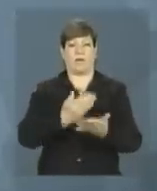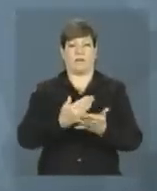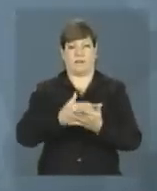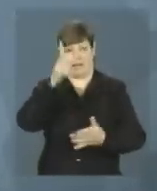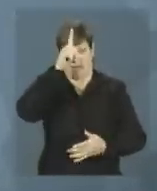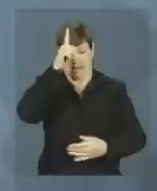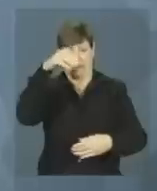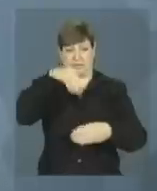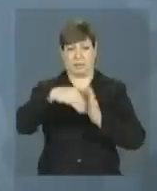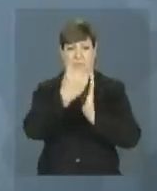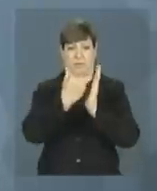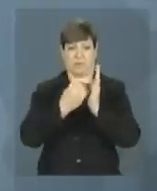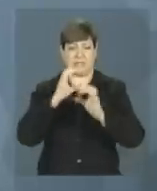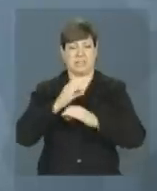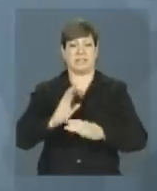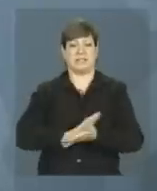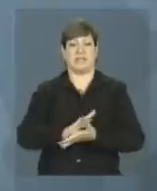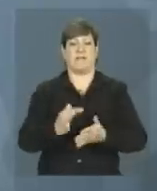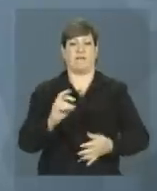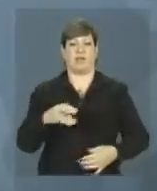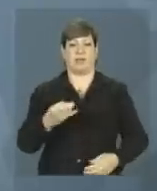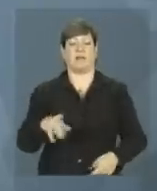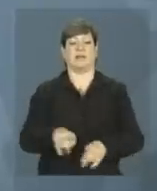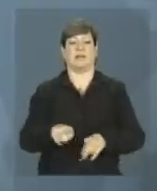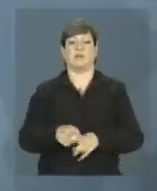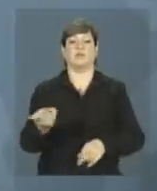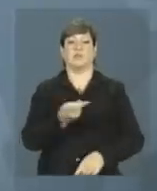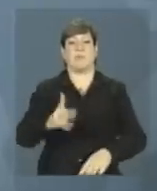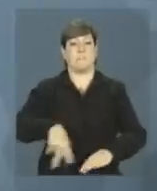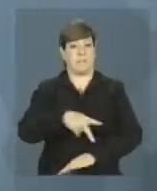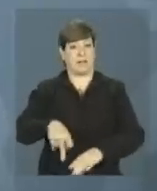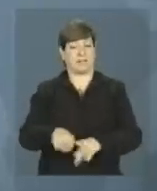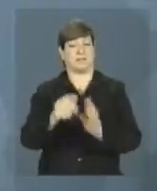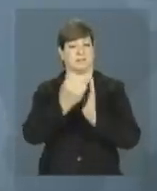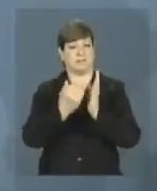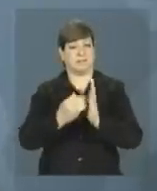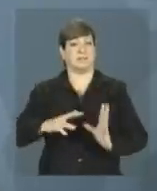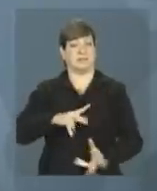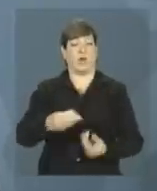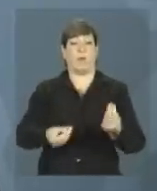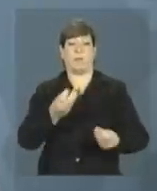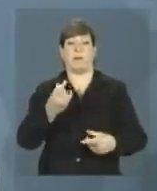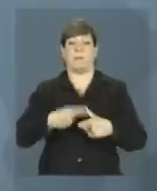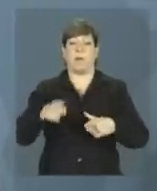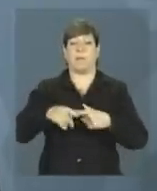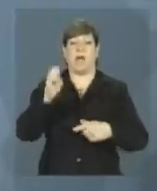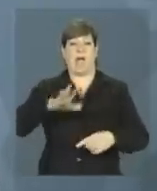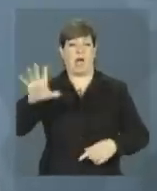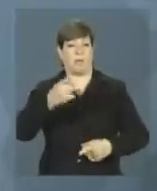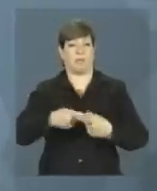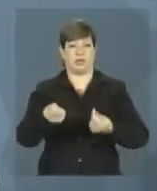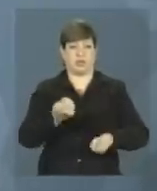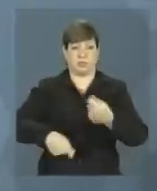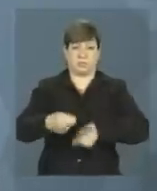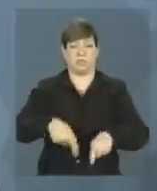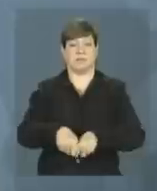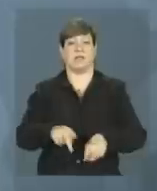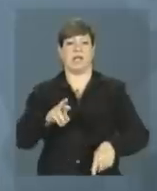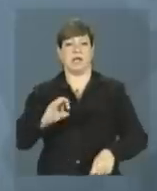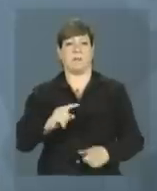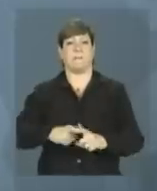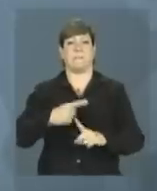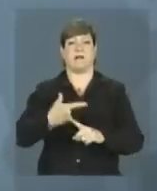programa Ciências Sem Fronteiras e a relação bilateral, além de temas da agenda internacional, como a crise europeia e a Rio+, 20.